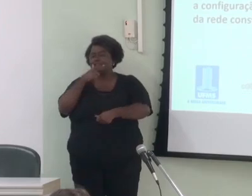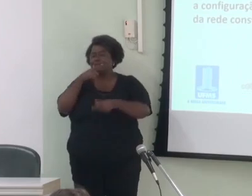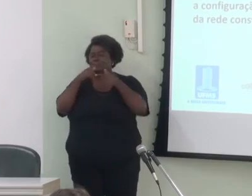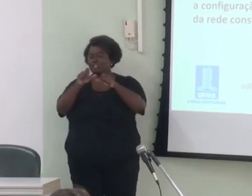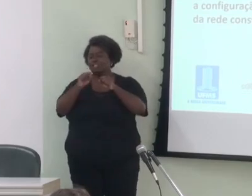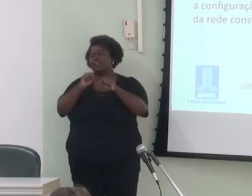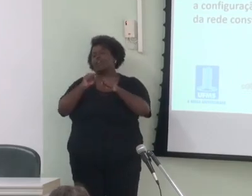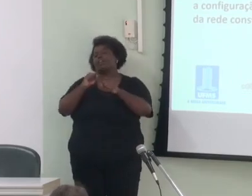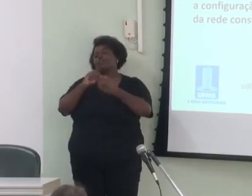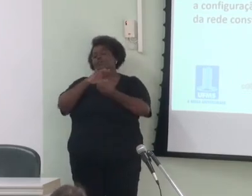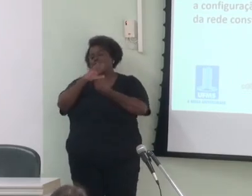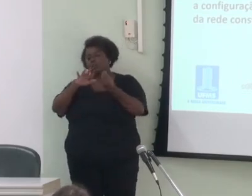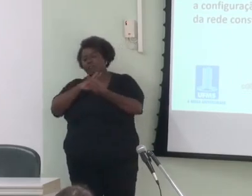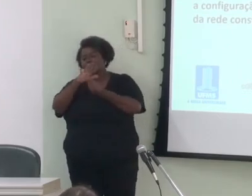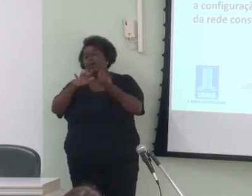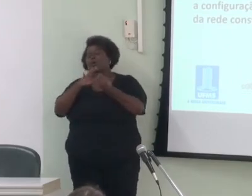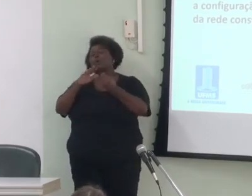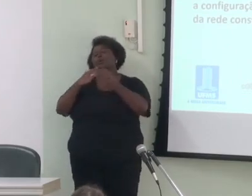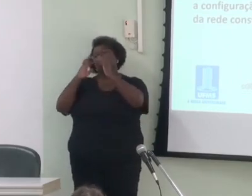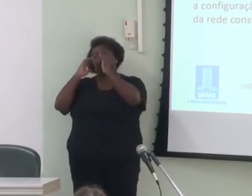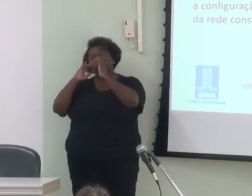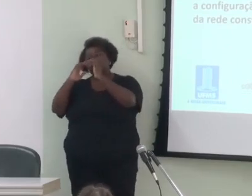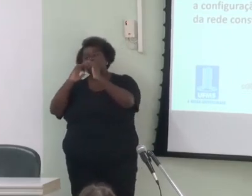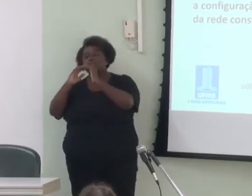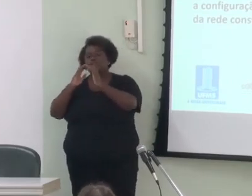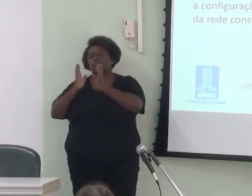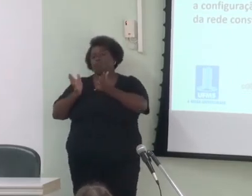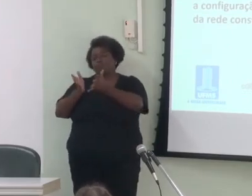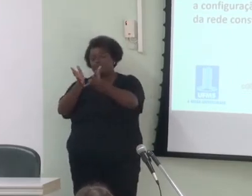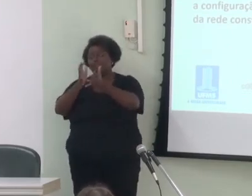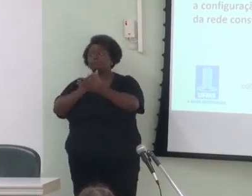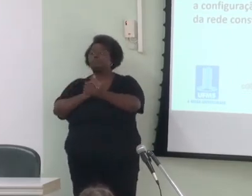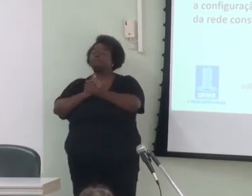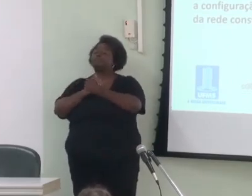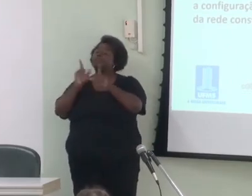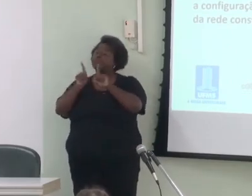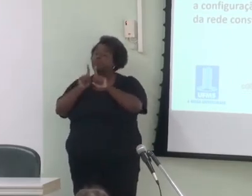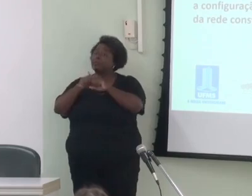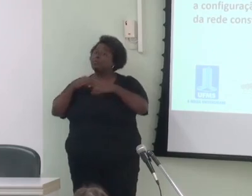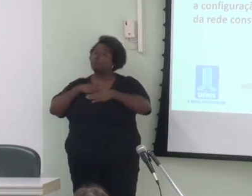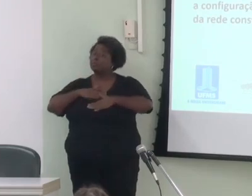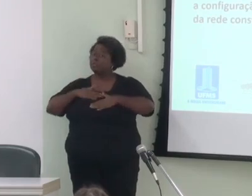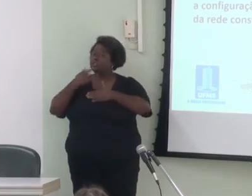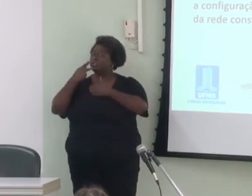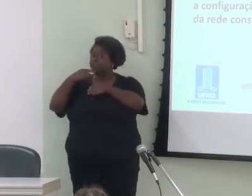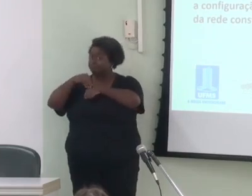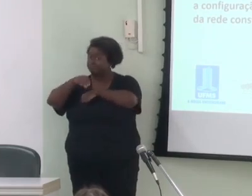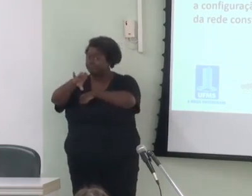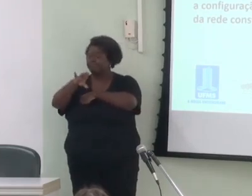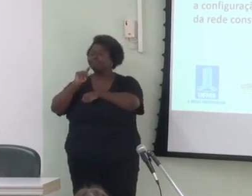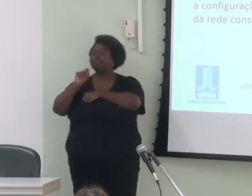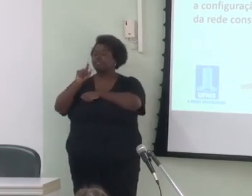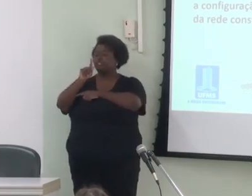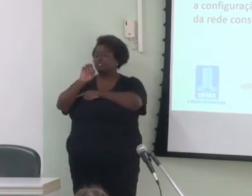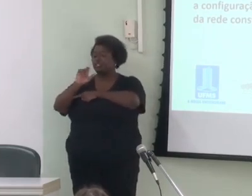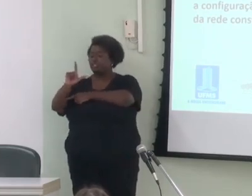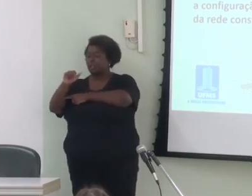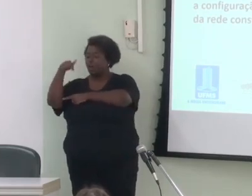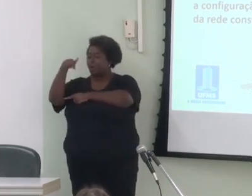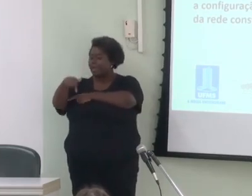corretivamente motivada Eu quero dizer ainda registrar ainda que esse GEL é especialmente